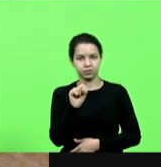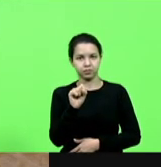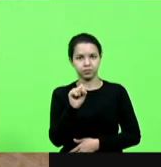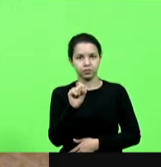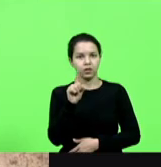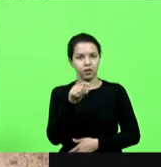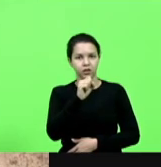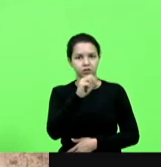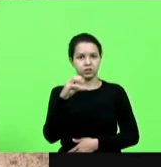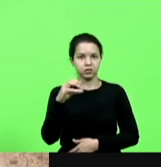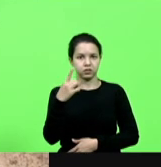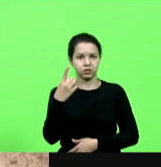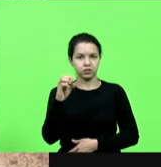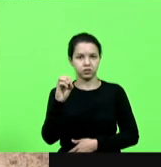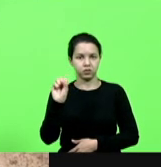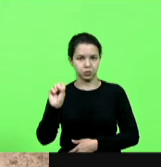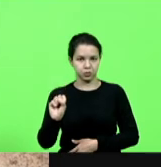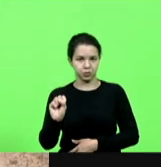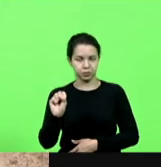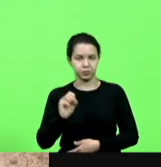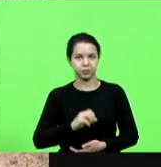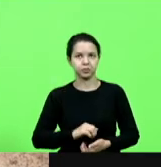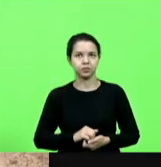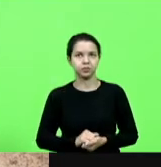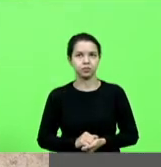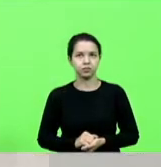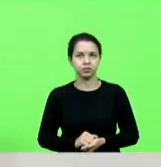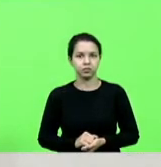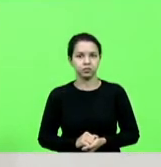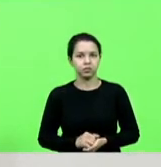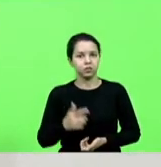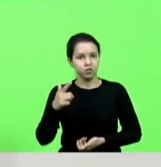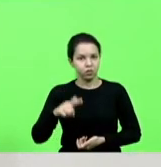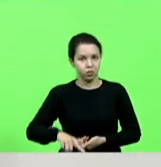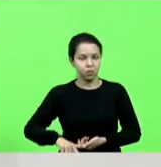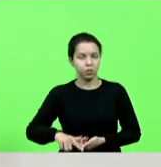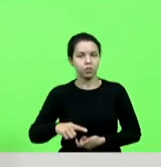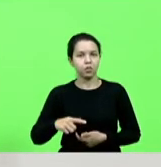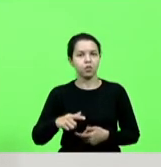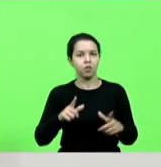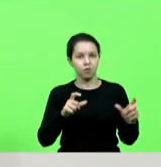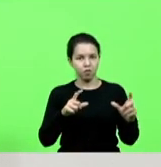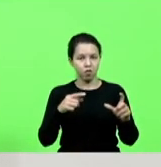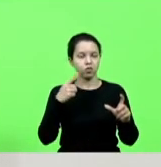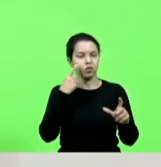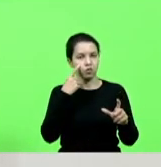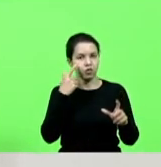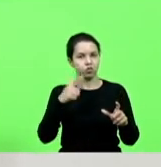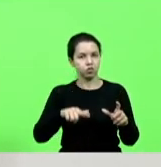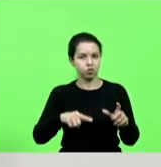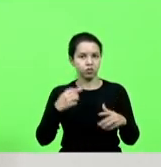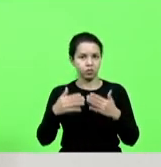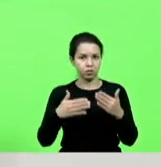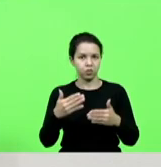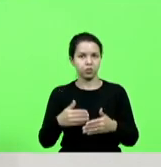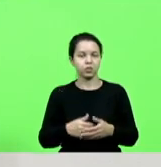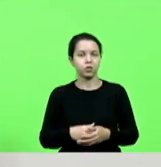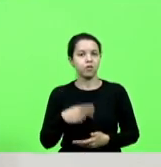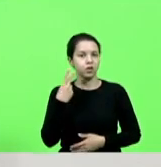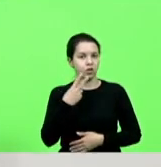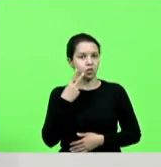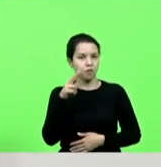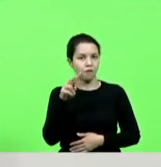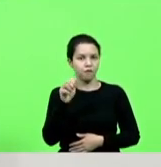108 daqui a pouco eu vou pedir para passar as fotos novamente o vereador Fábio teve a